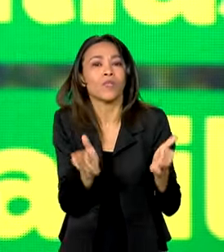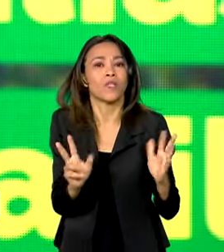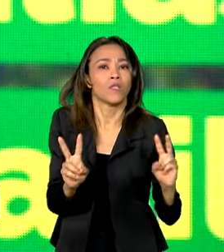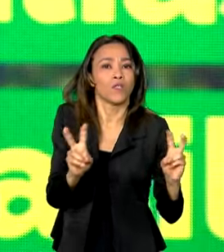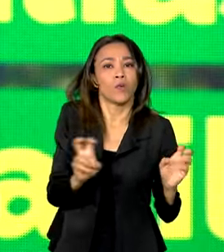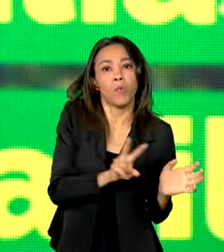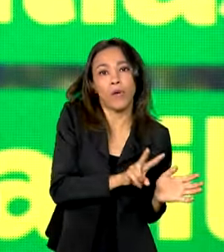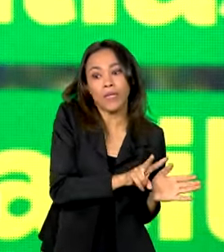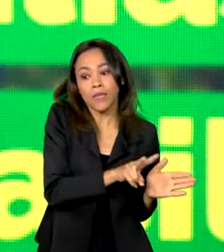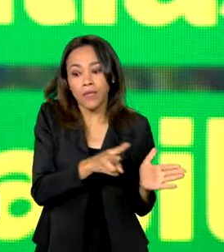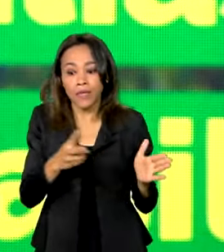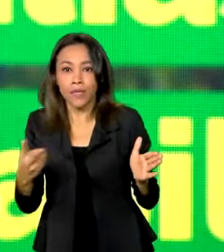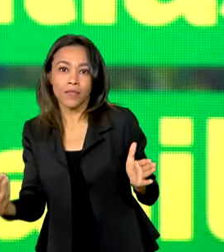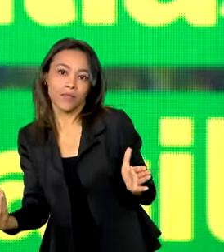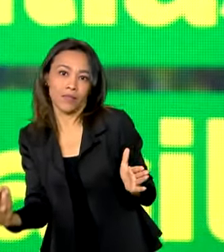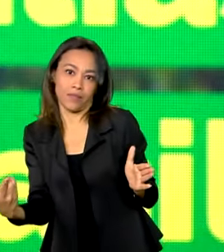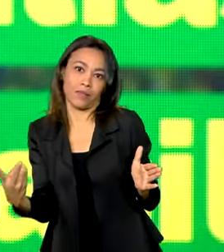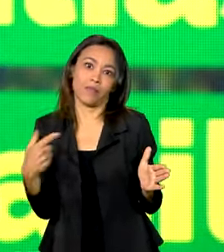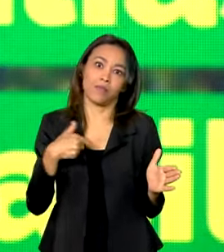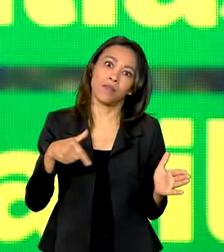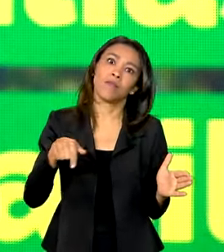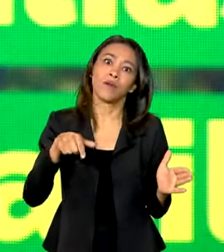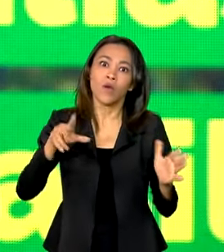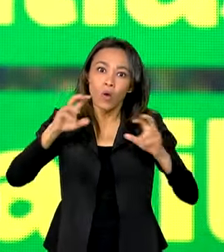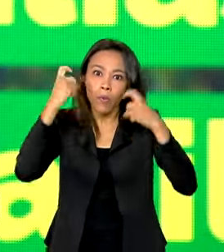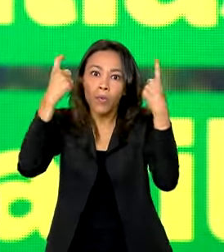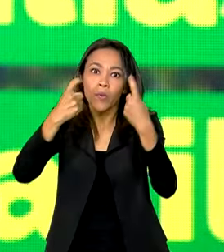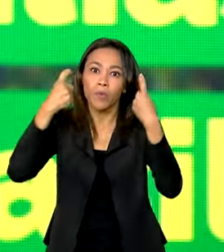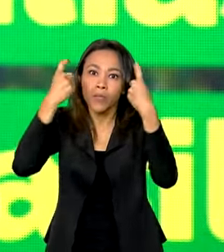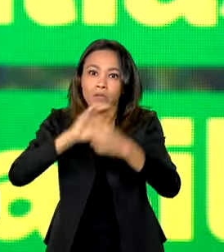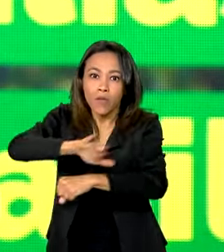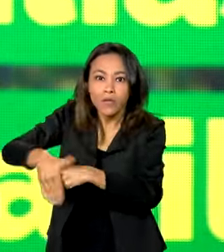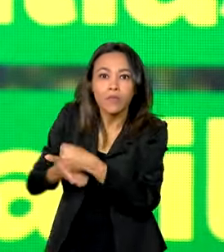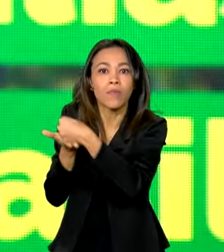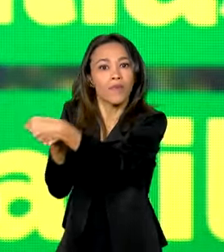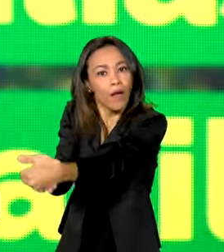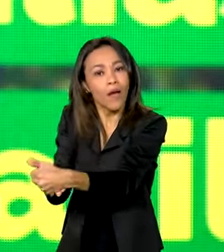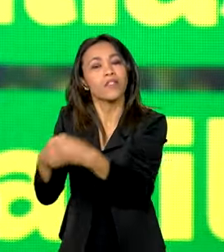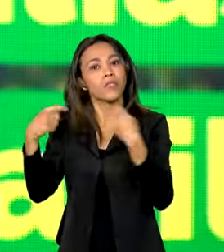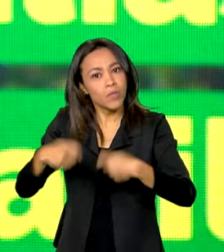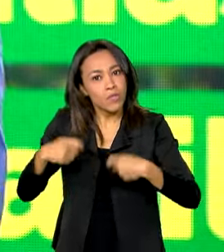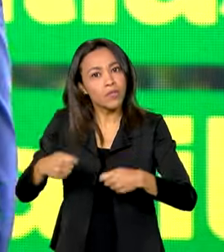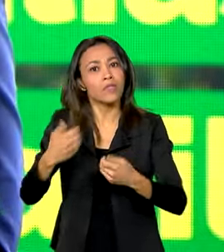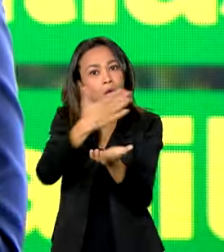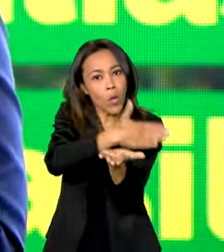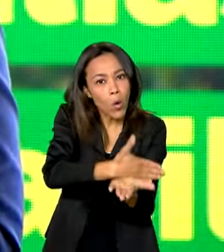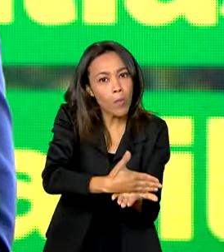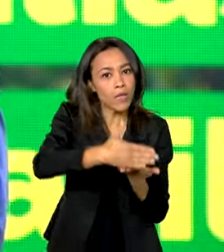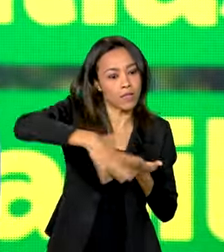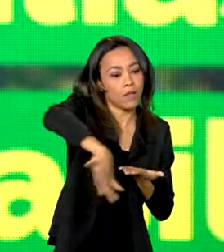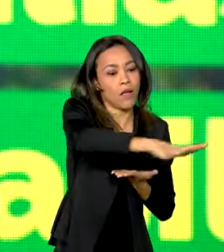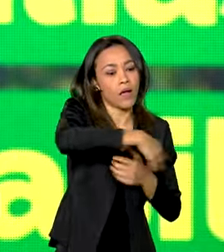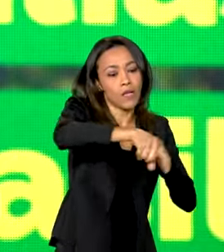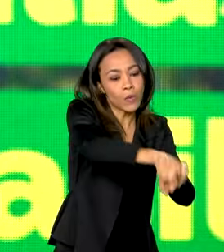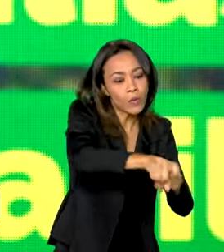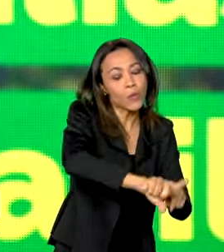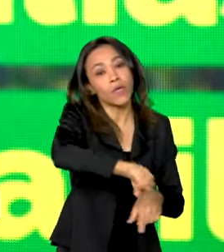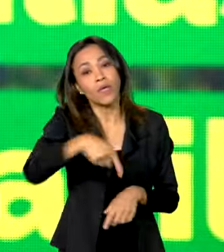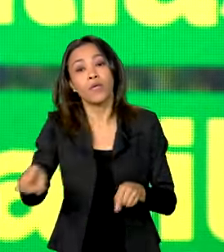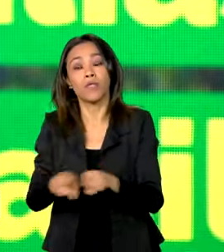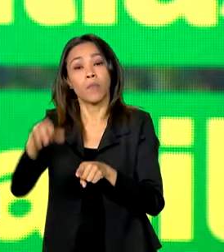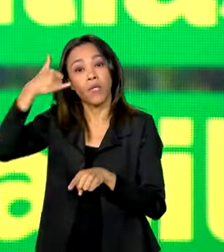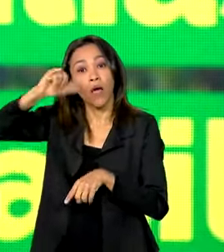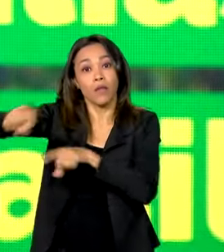ecológica que tem que começar também pela agricultura e pela pecuária. E a agricultura familiar é